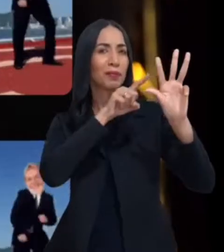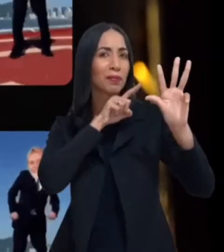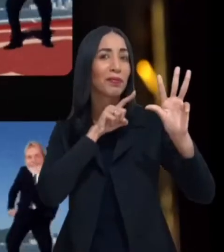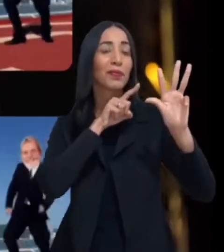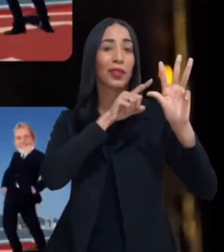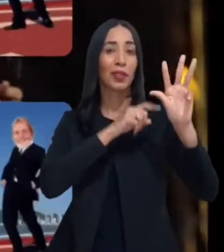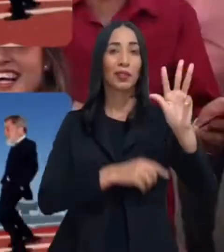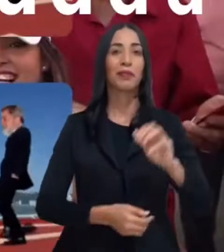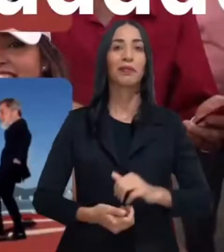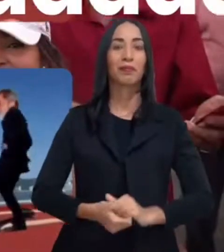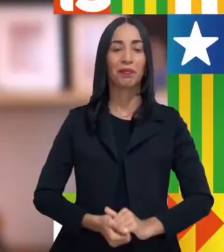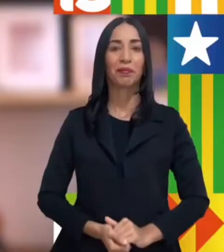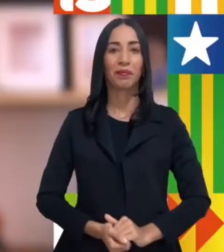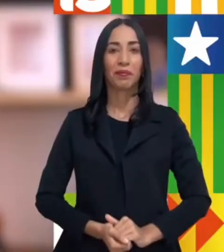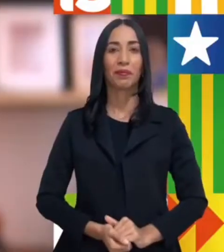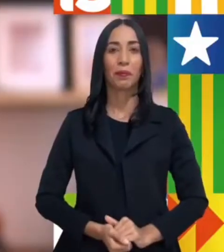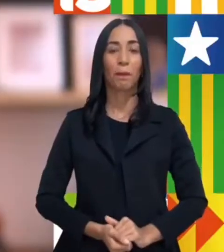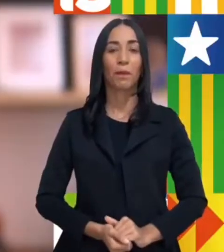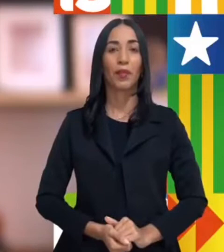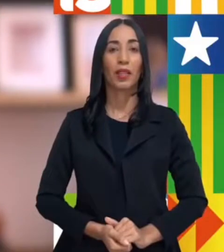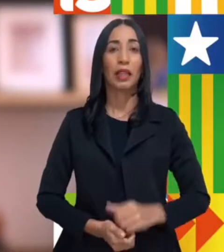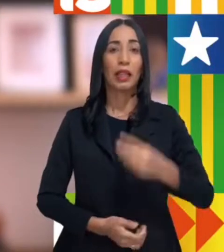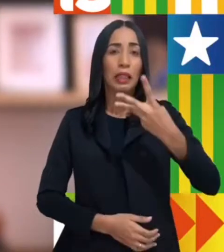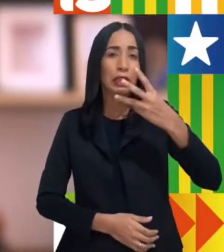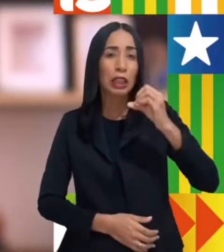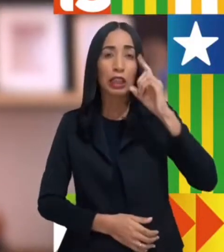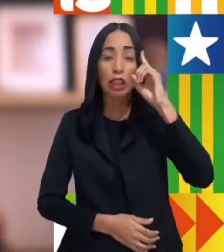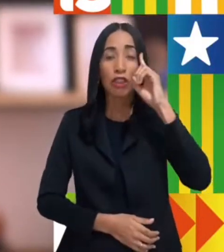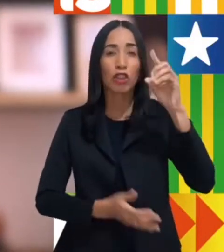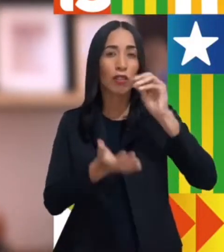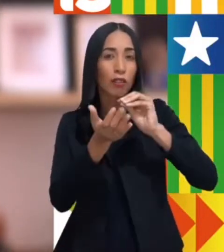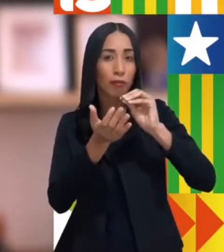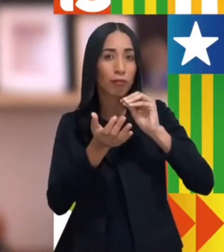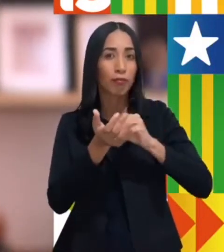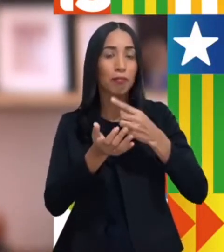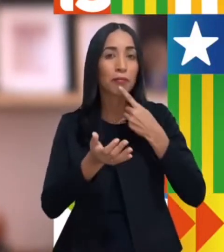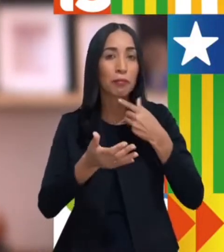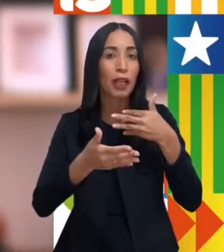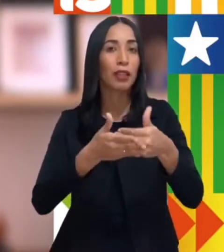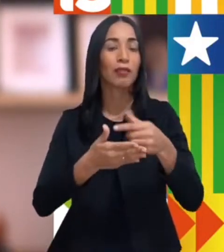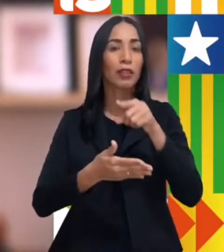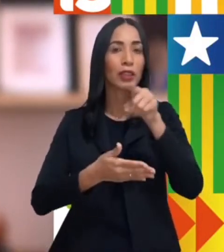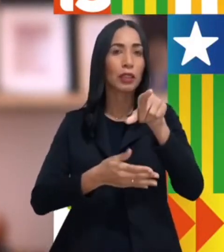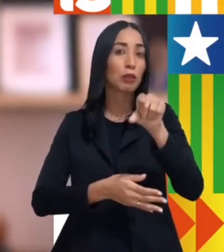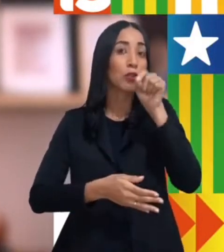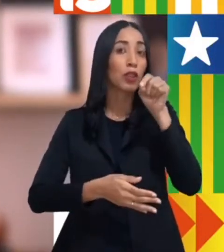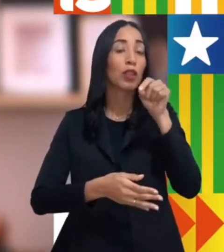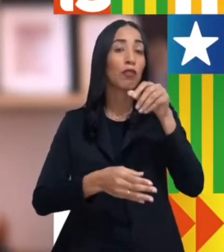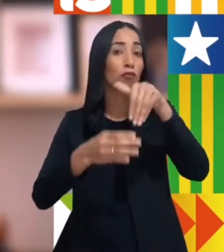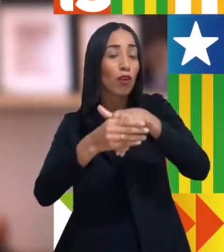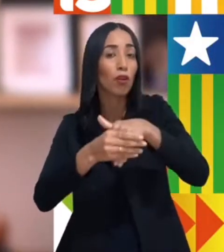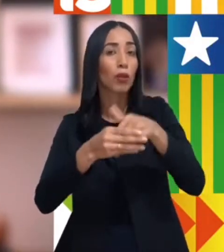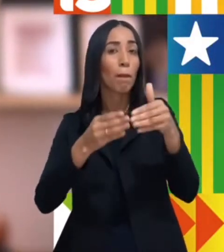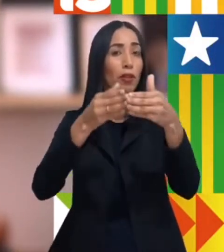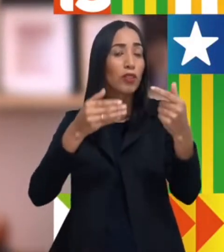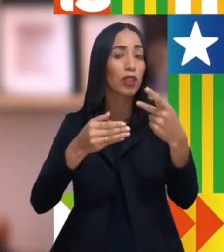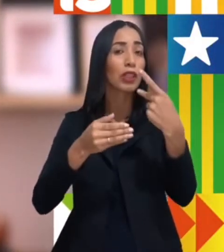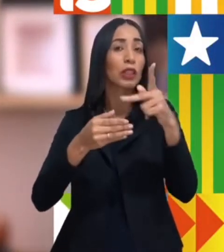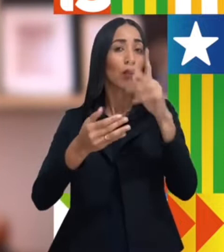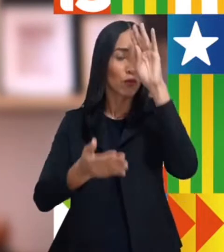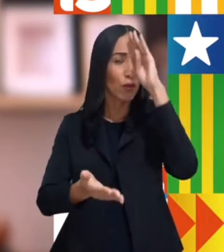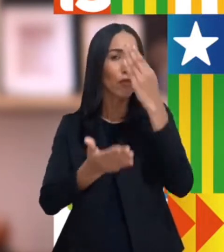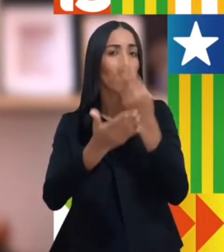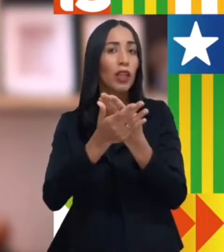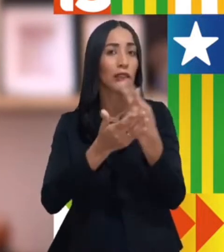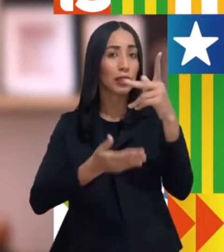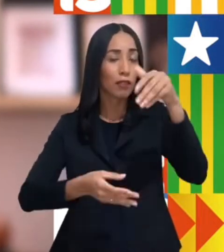É Lula lá. É Lula lá. Faltam 30 dias para você escolher o melhor para o futuro do Piauí. Peço sua